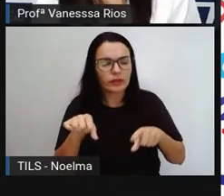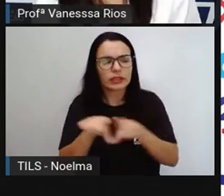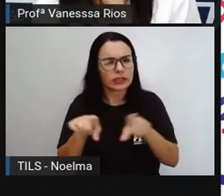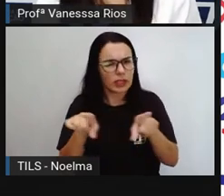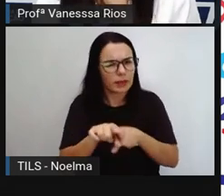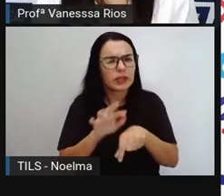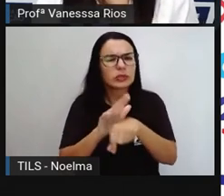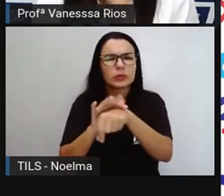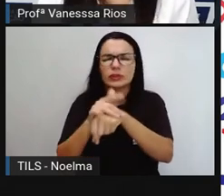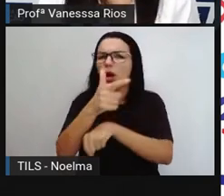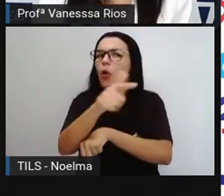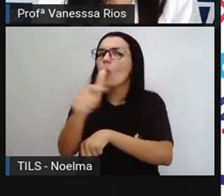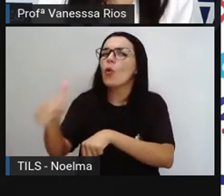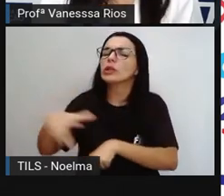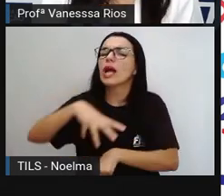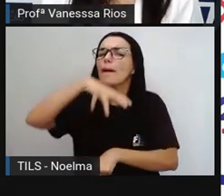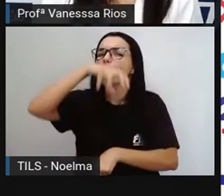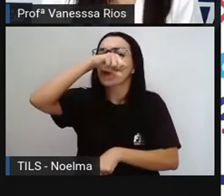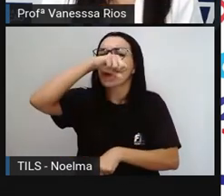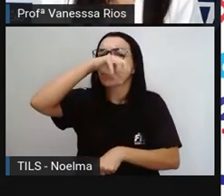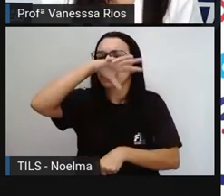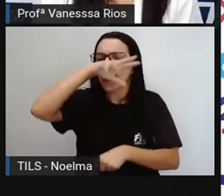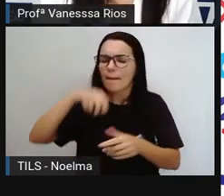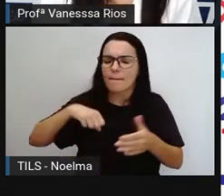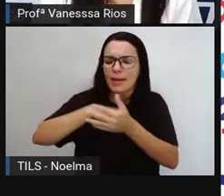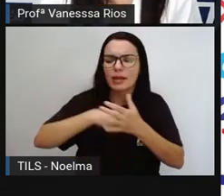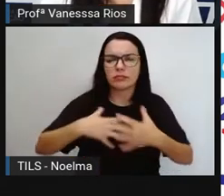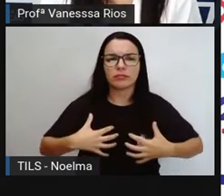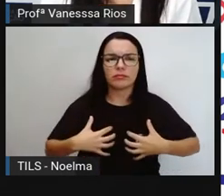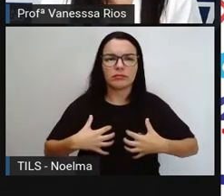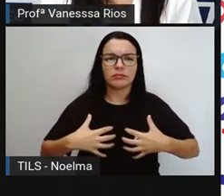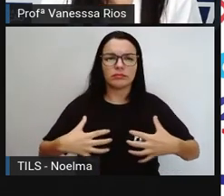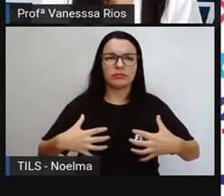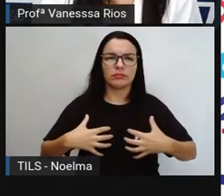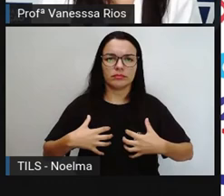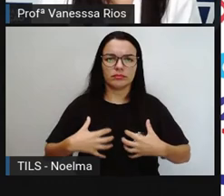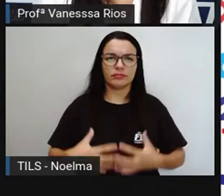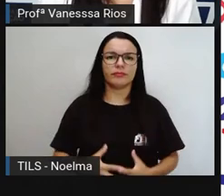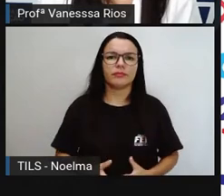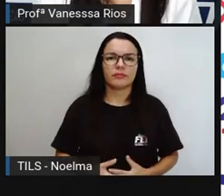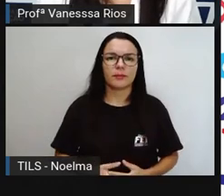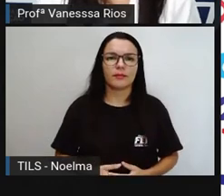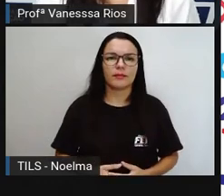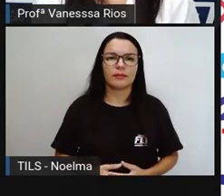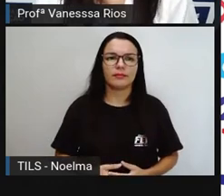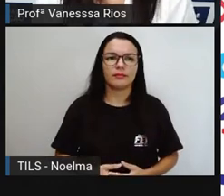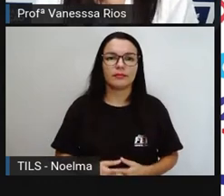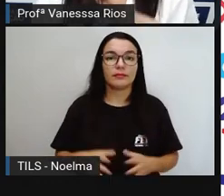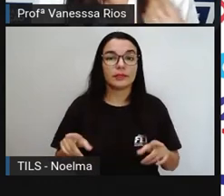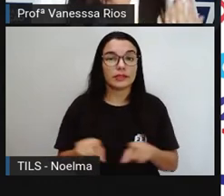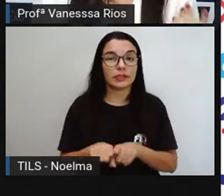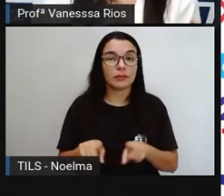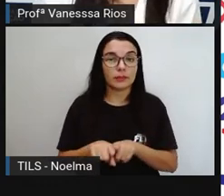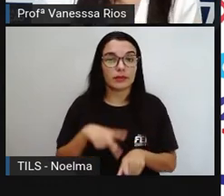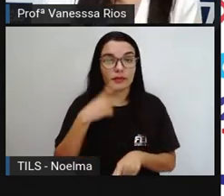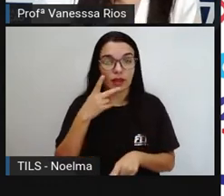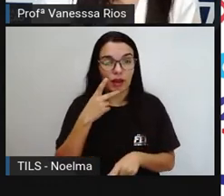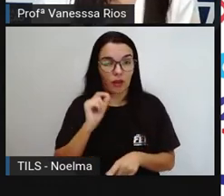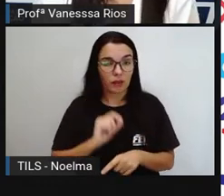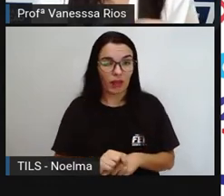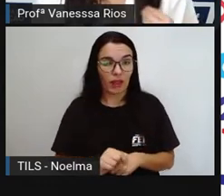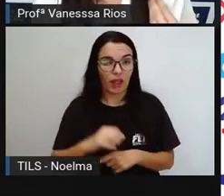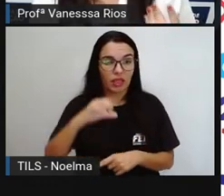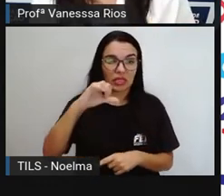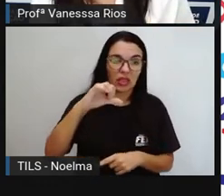doenças também que atingem o sistema respiratório E aí a gente fala em 95